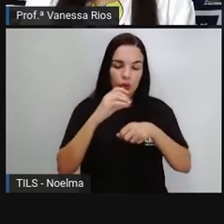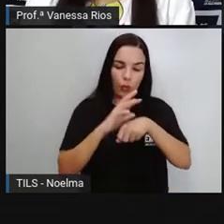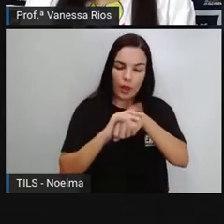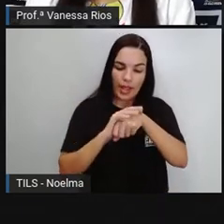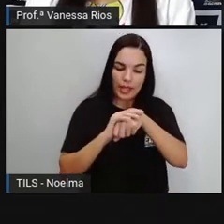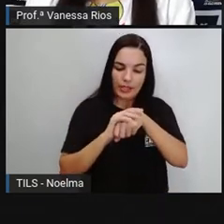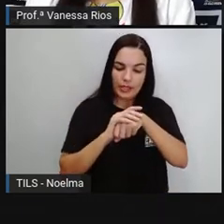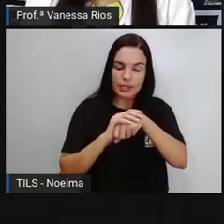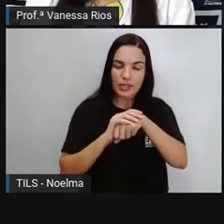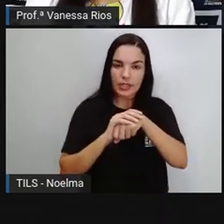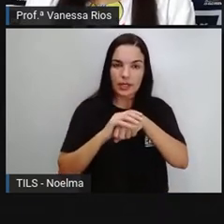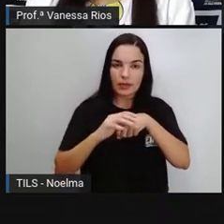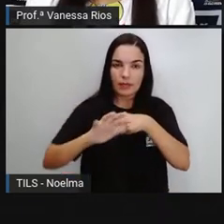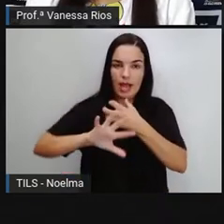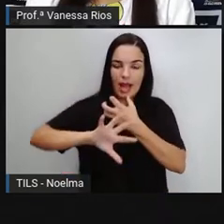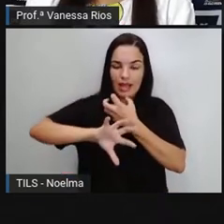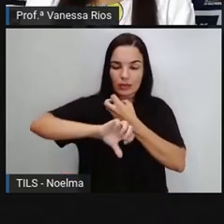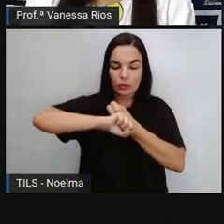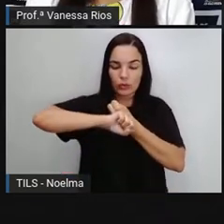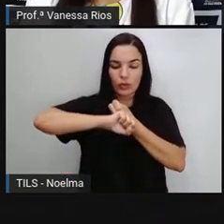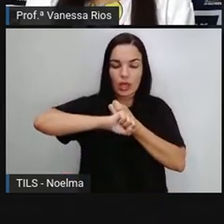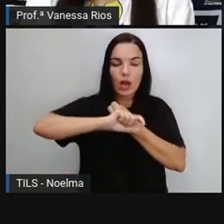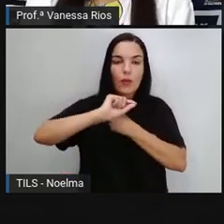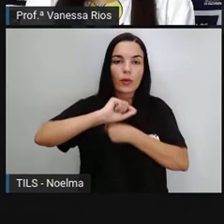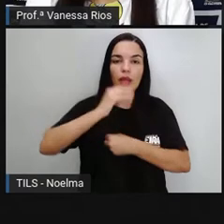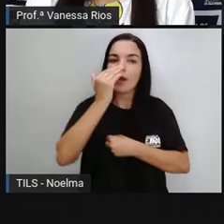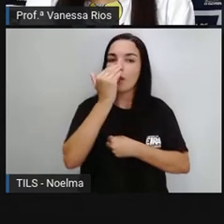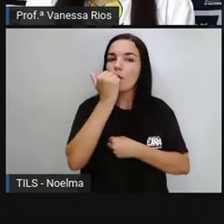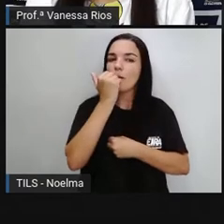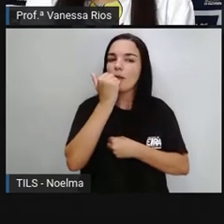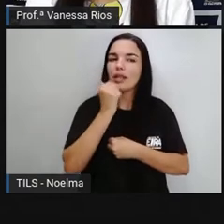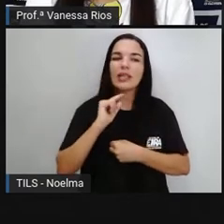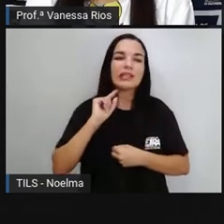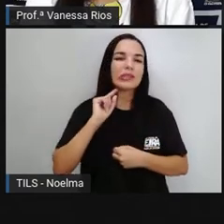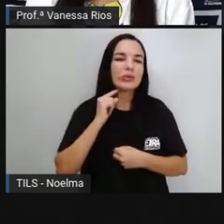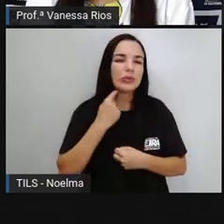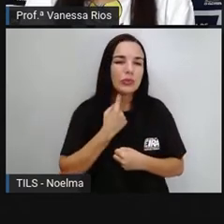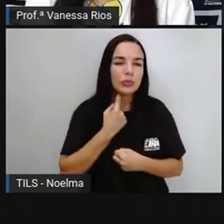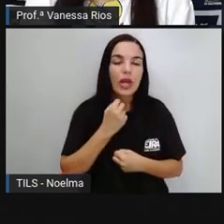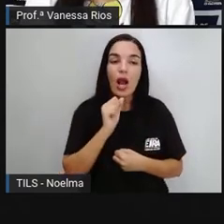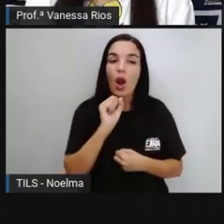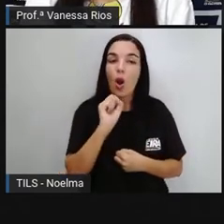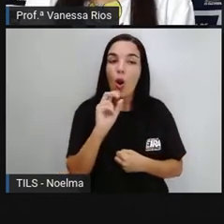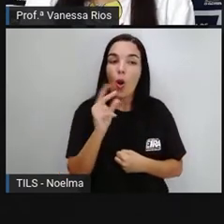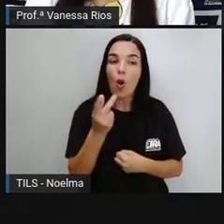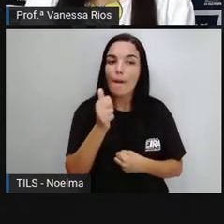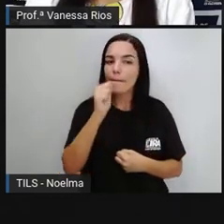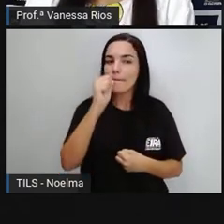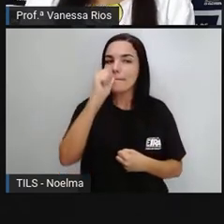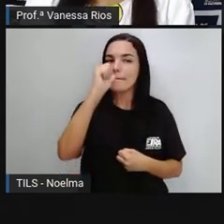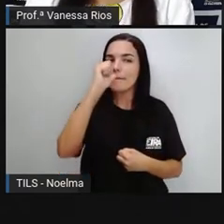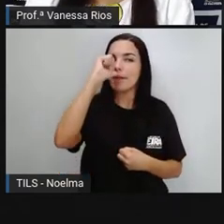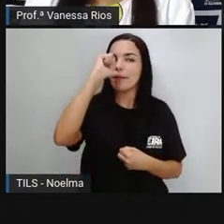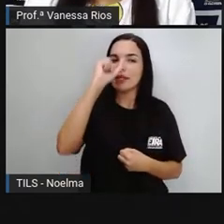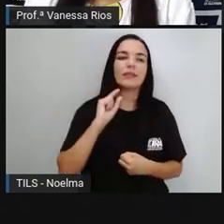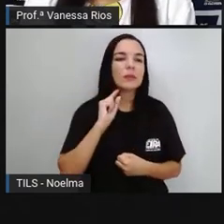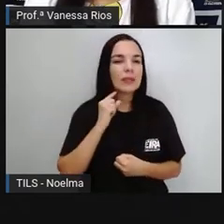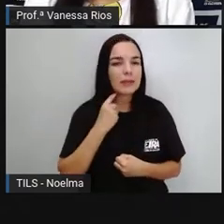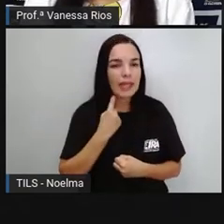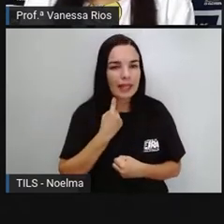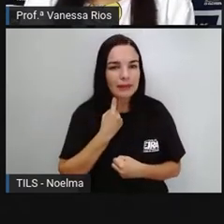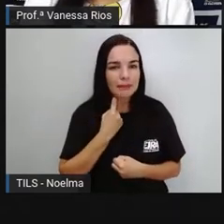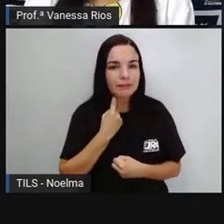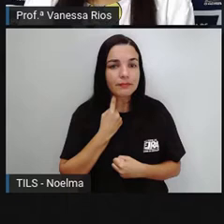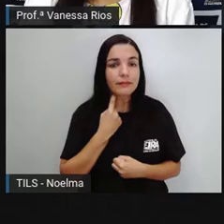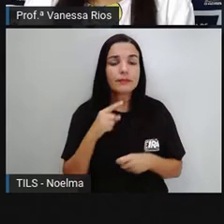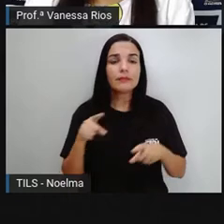doenças causadas pela ingestão de alimentos ou bebidas contaminadas. E aí é